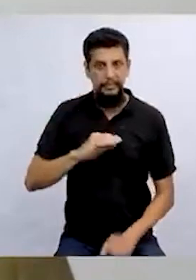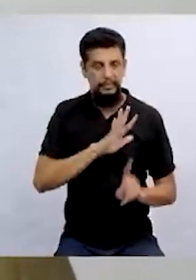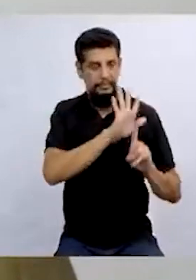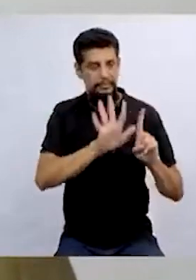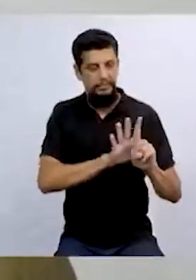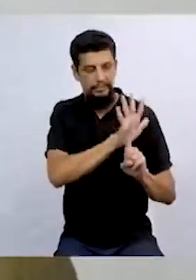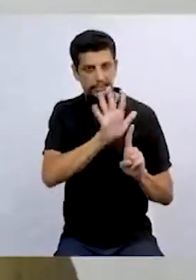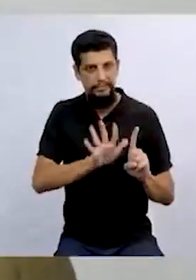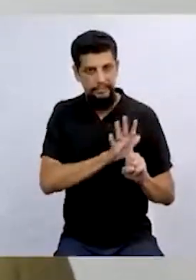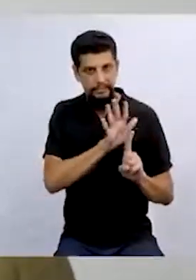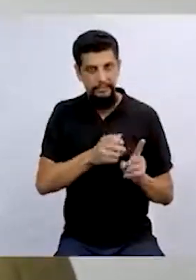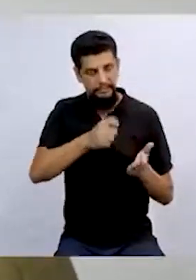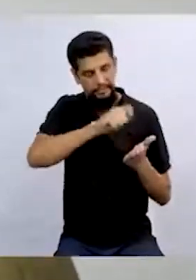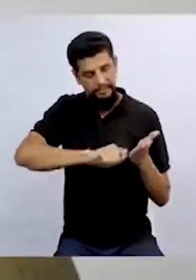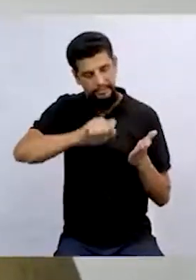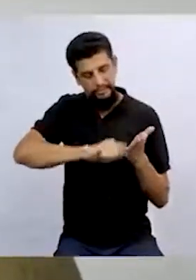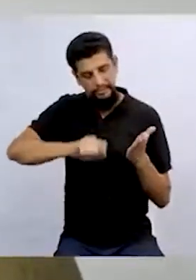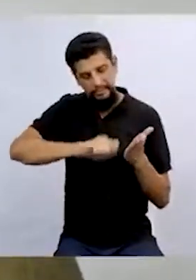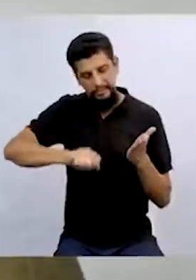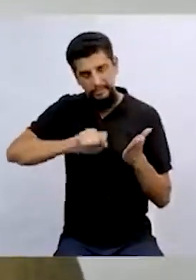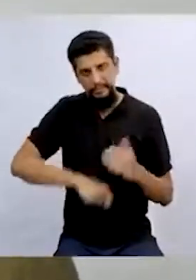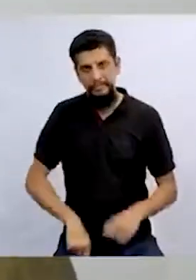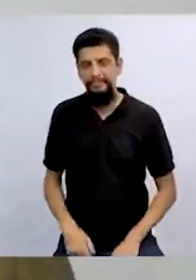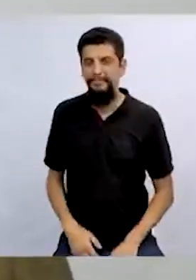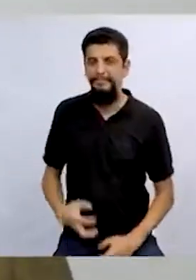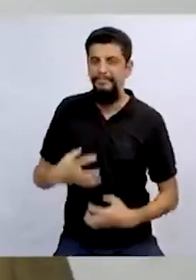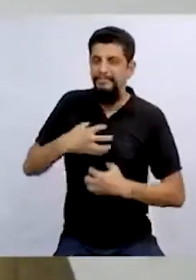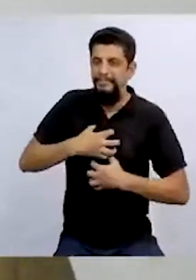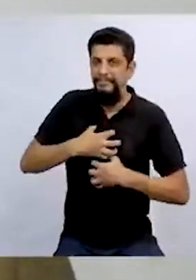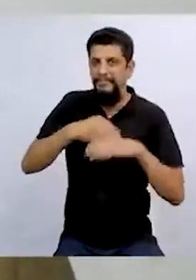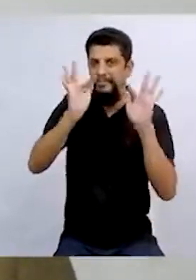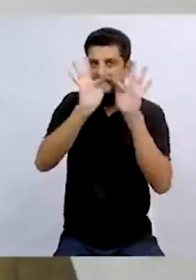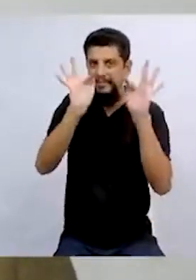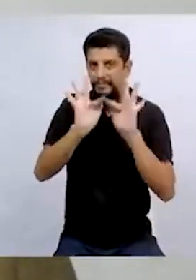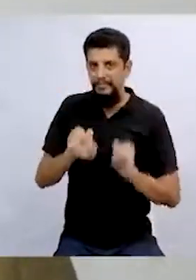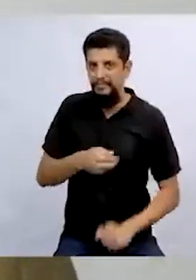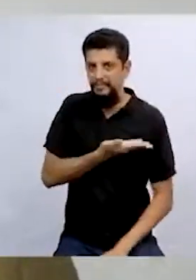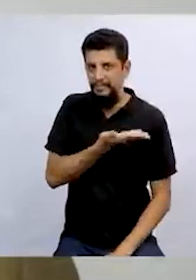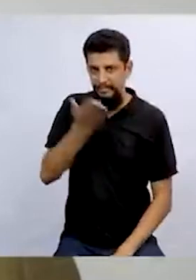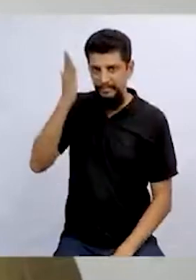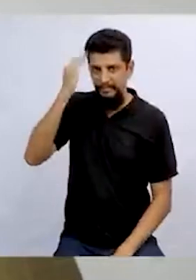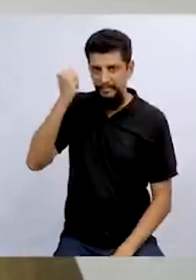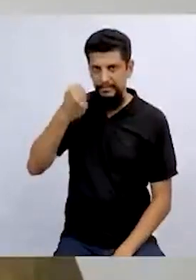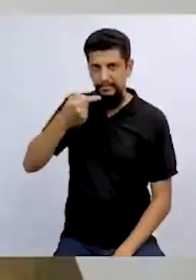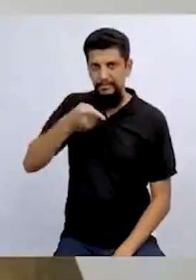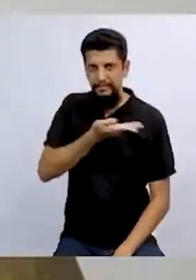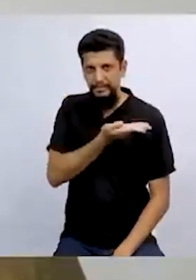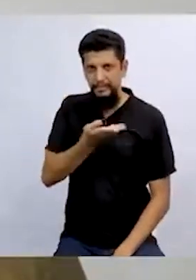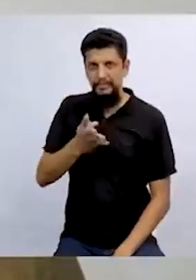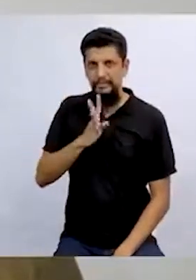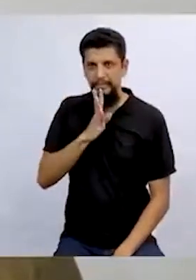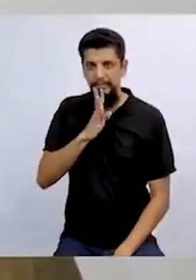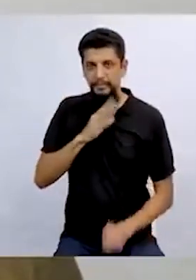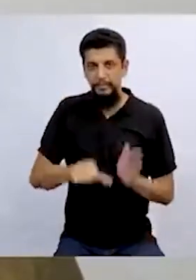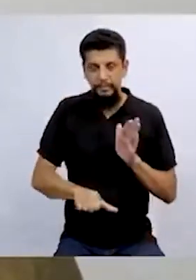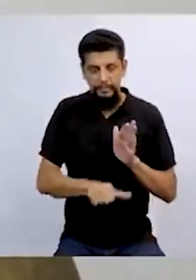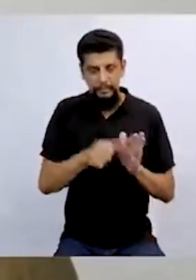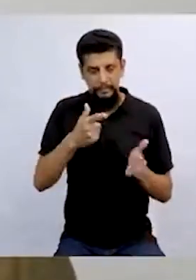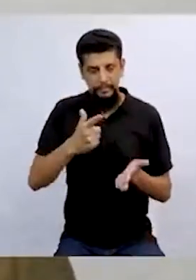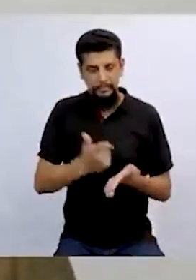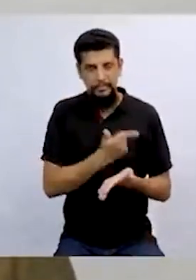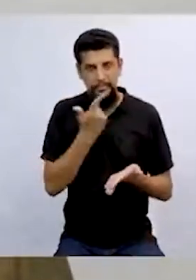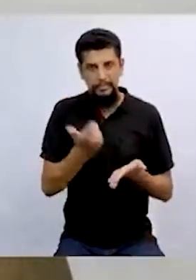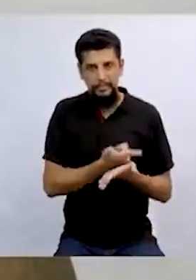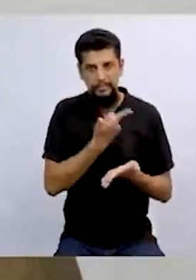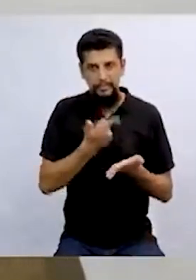palestrante e escritor. Fiquei muito feliz de saber que vocês conheceram o meu primeiro